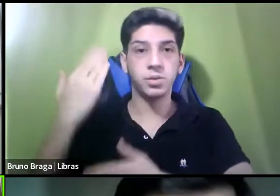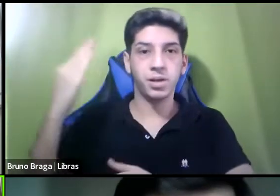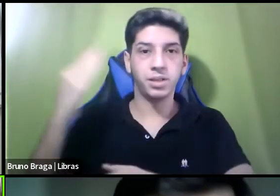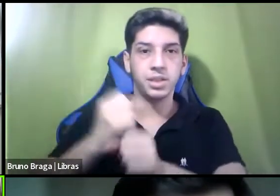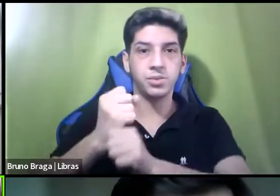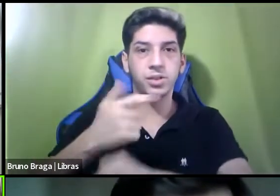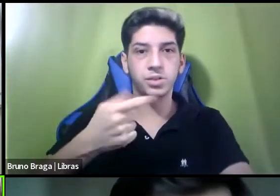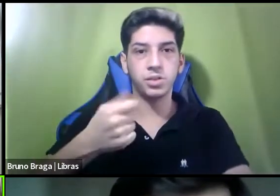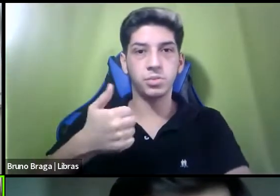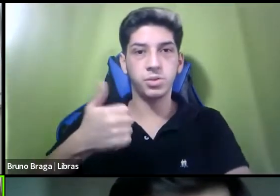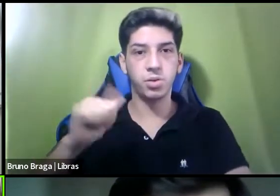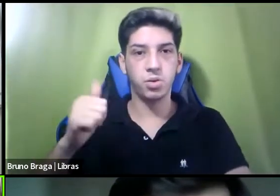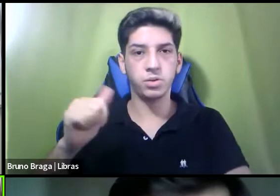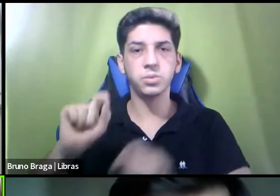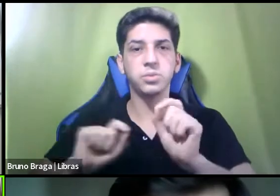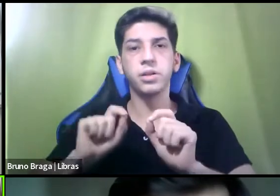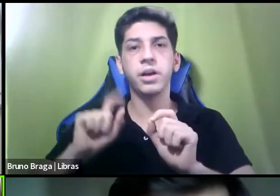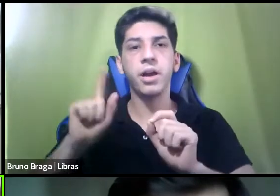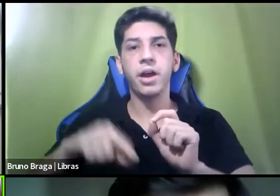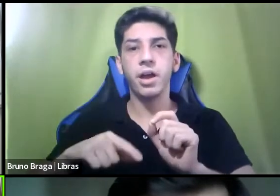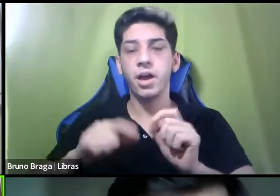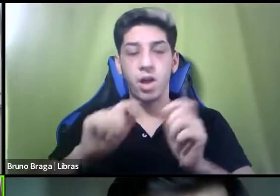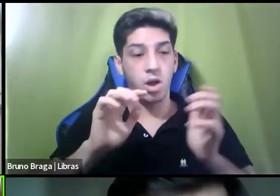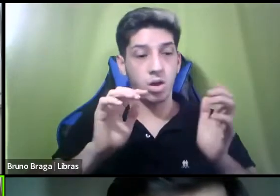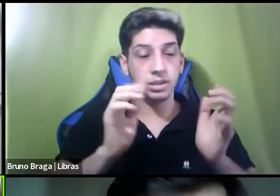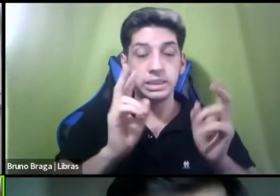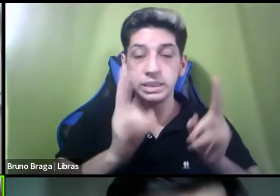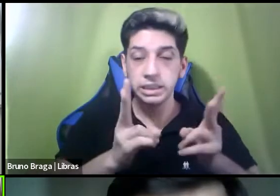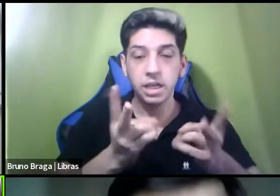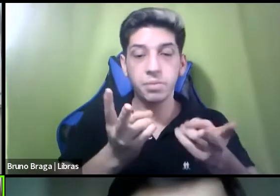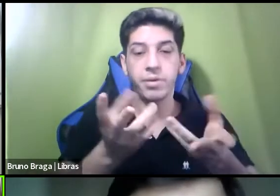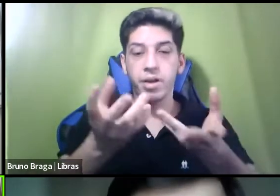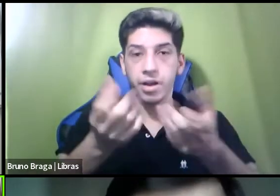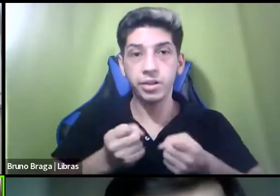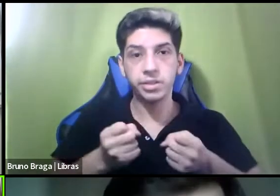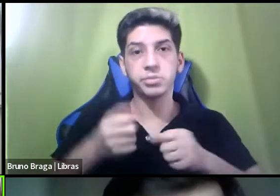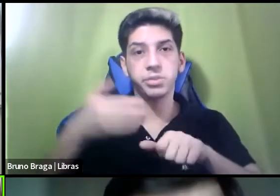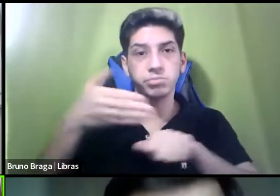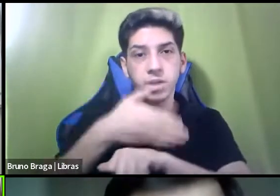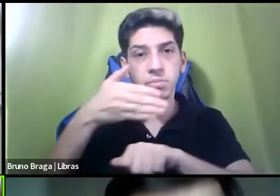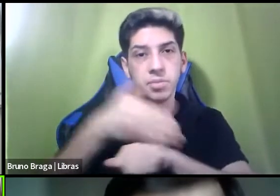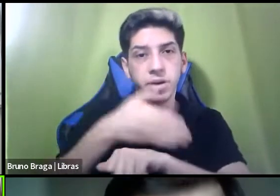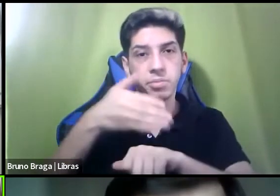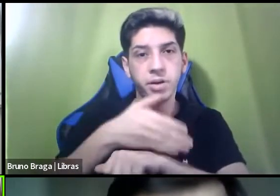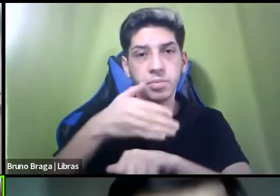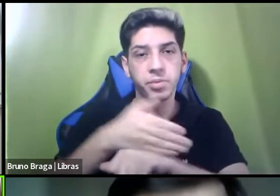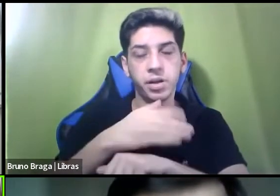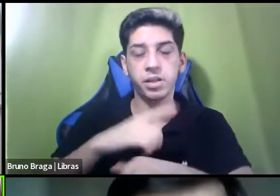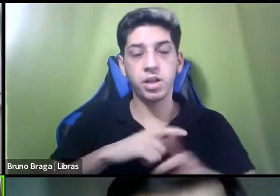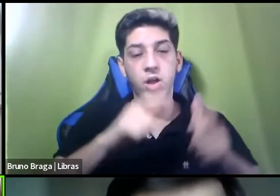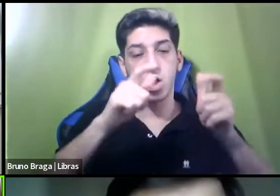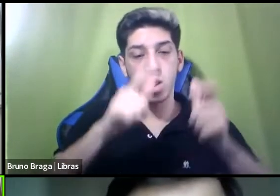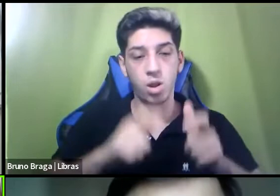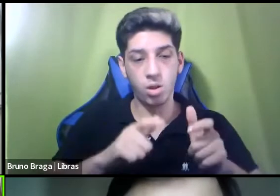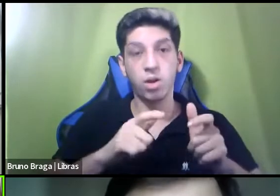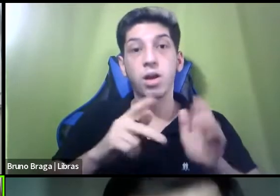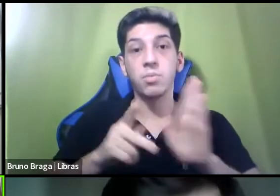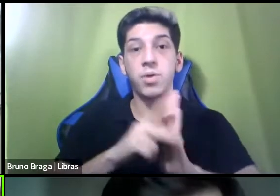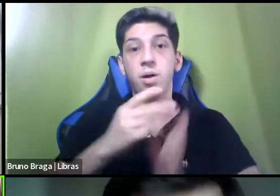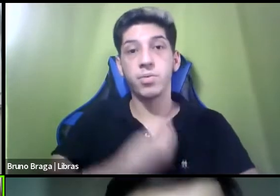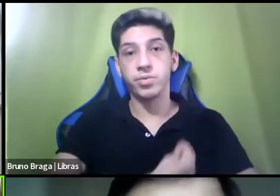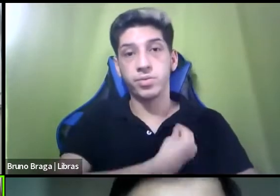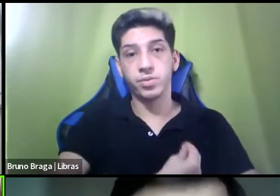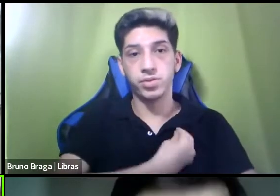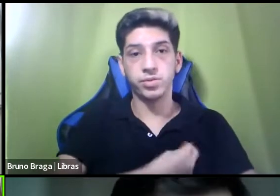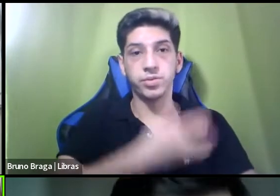justamente um fluxo permanente de atendimento que é realizado no local de vivência das pessoas